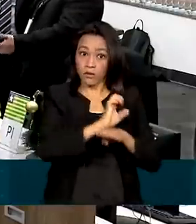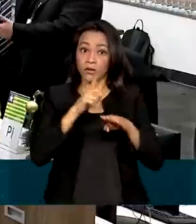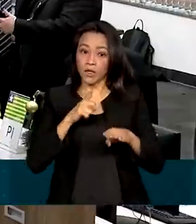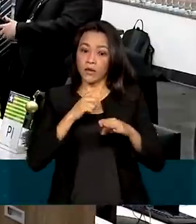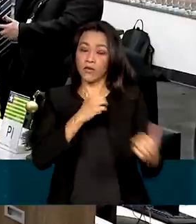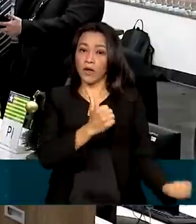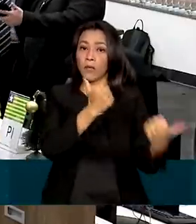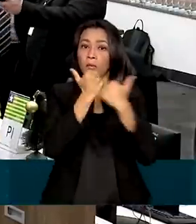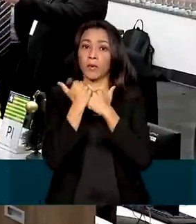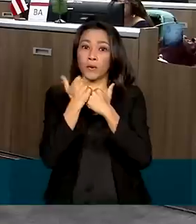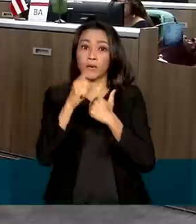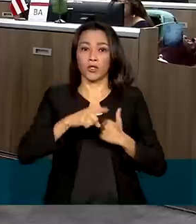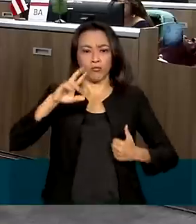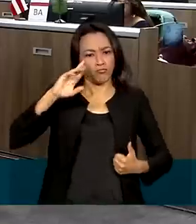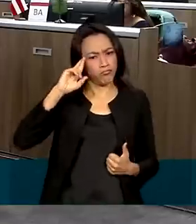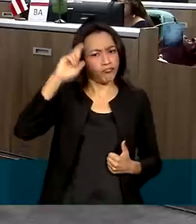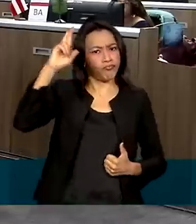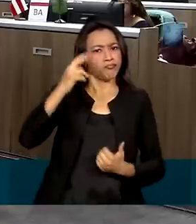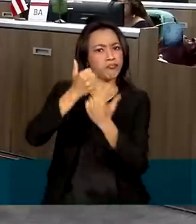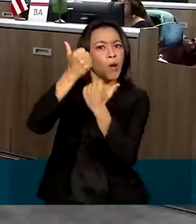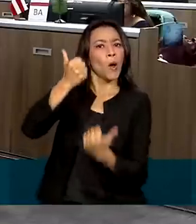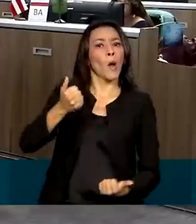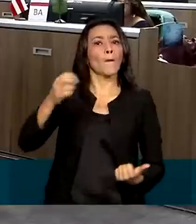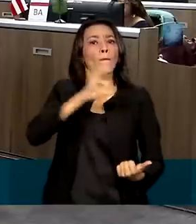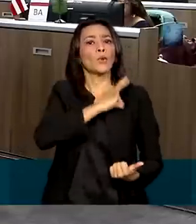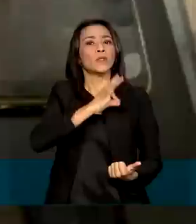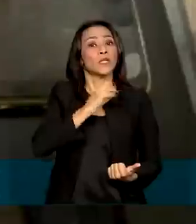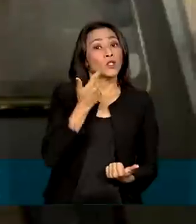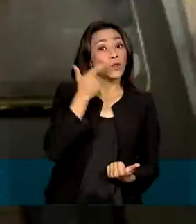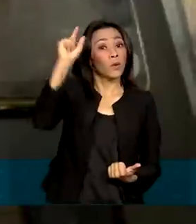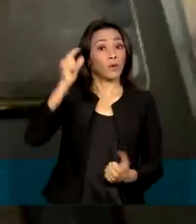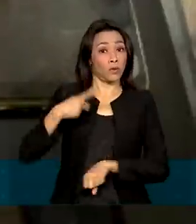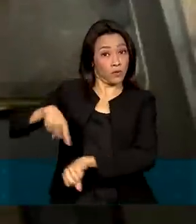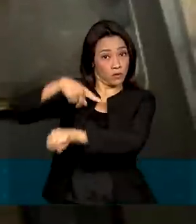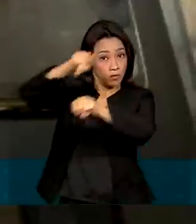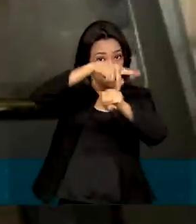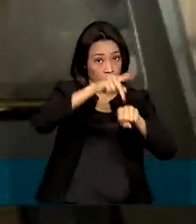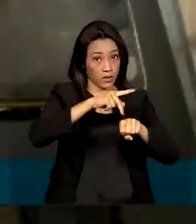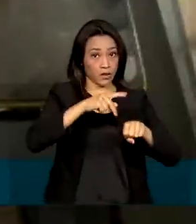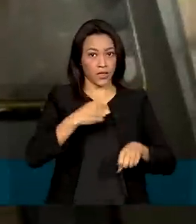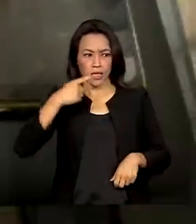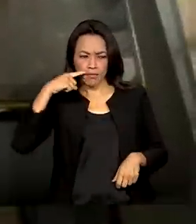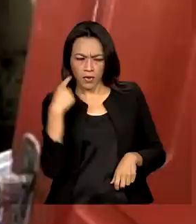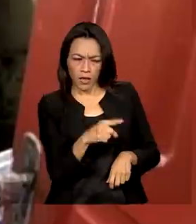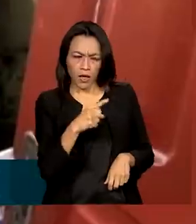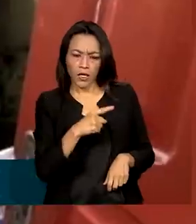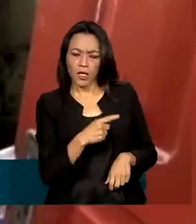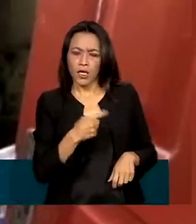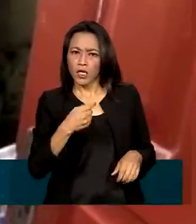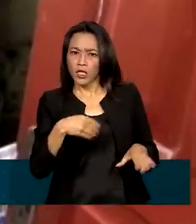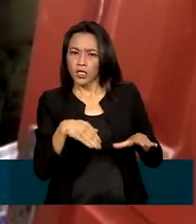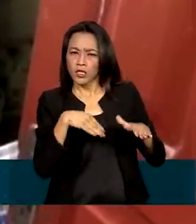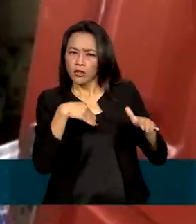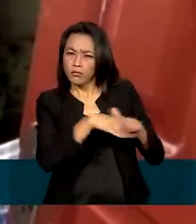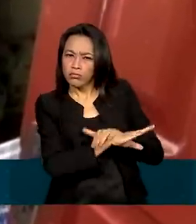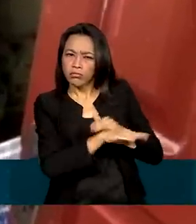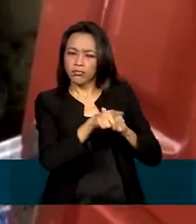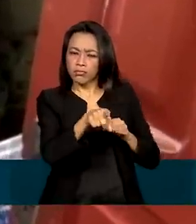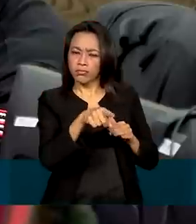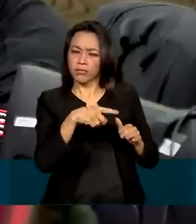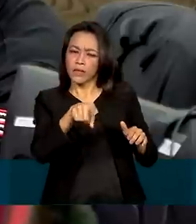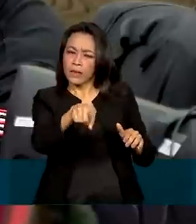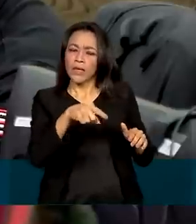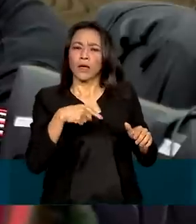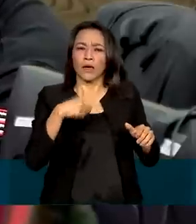colaboração de autoridades policiais de outros países. A pena para quem armazena esse tipo de conteúdo ilícito